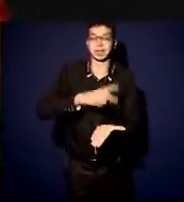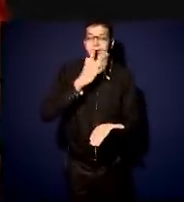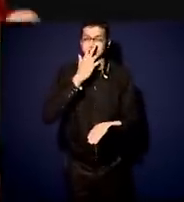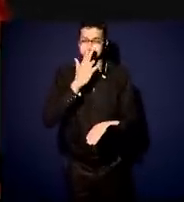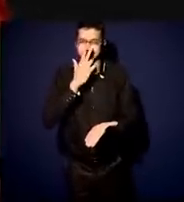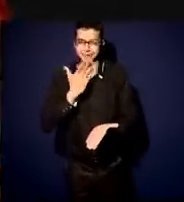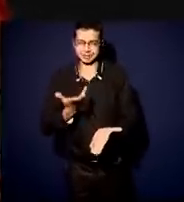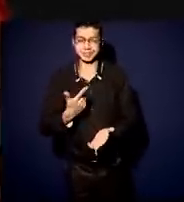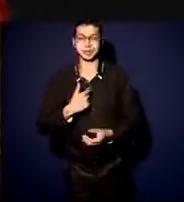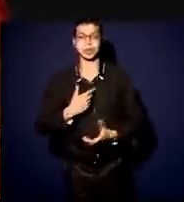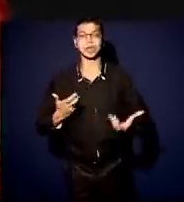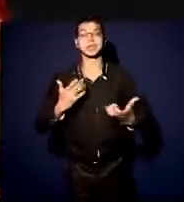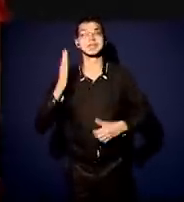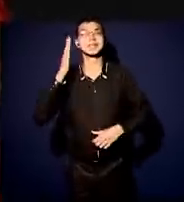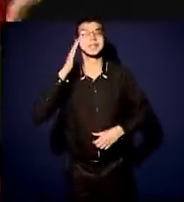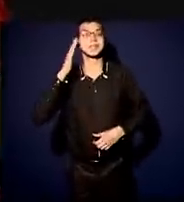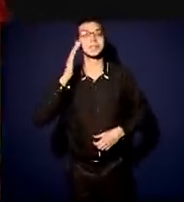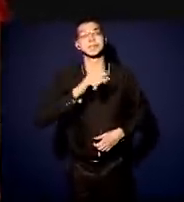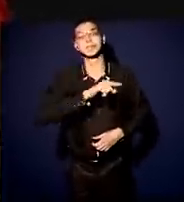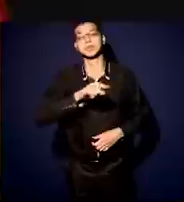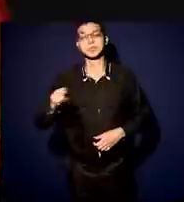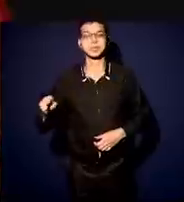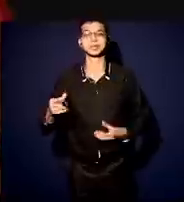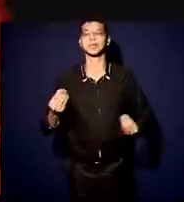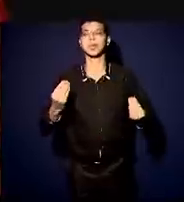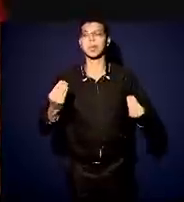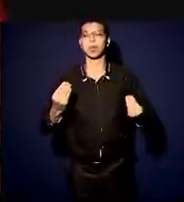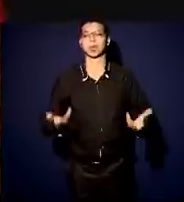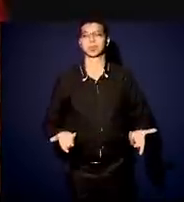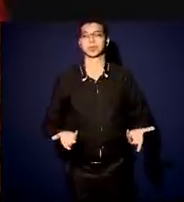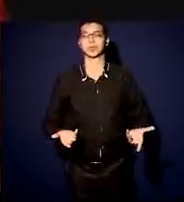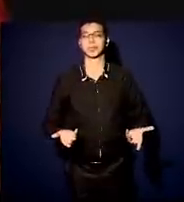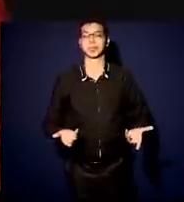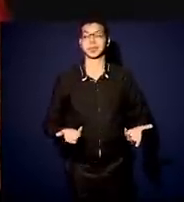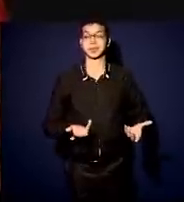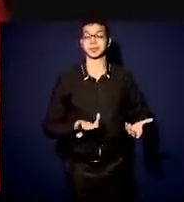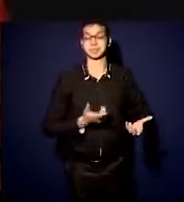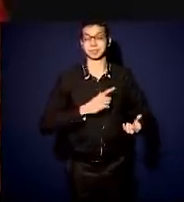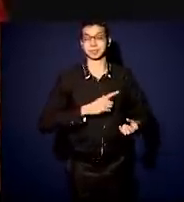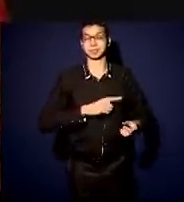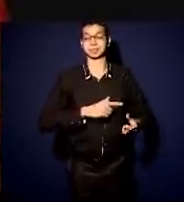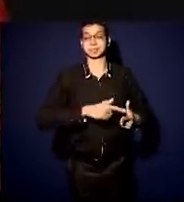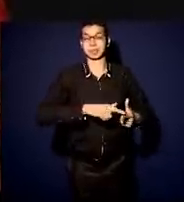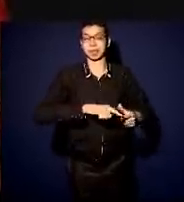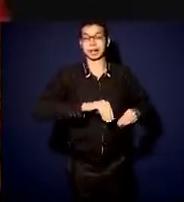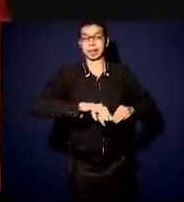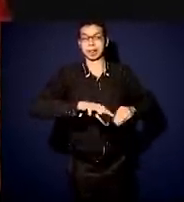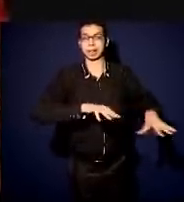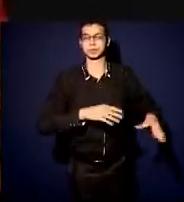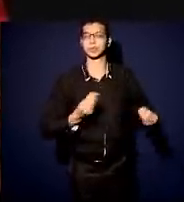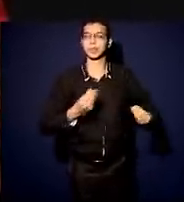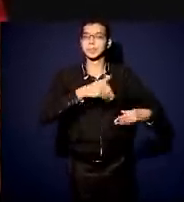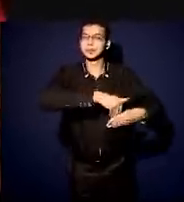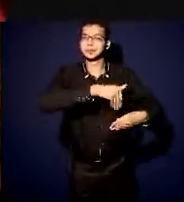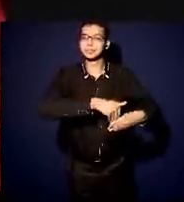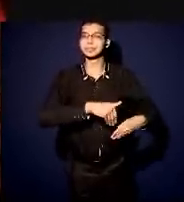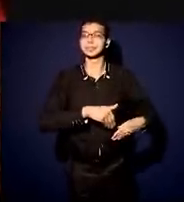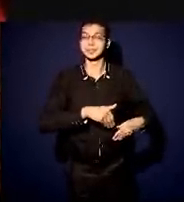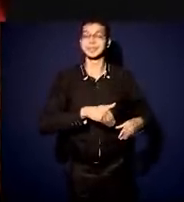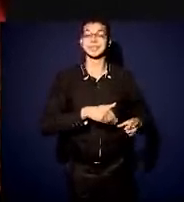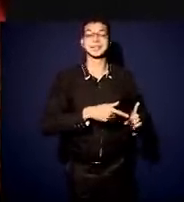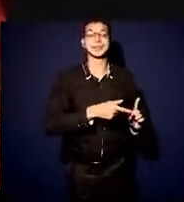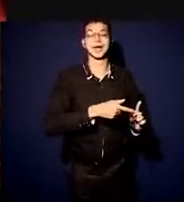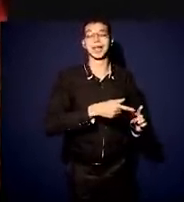pensam recuperar esse eleitor que está sequestrado pela polarização, se isso é possível. Começaria pelo senhor,